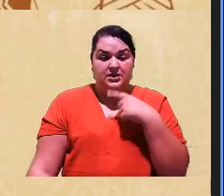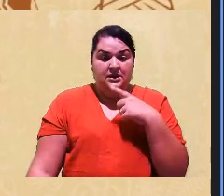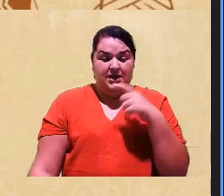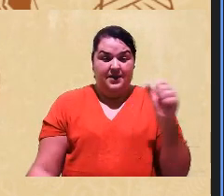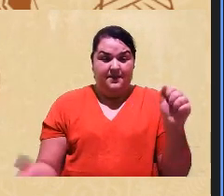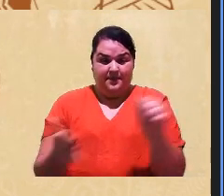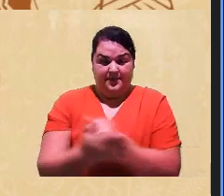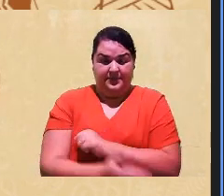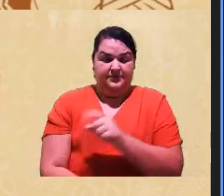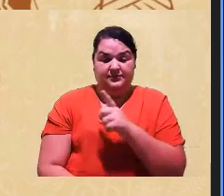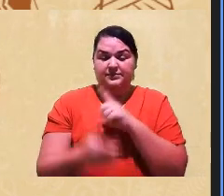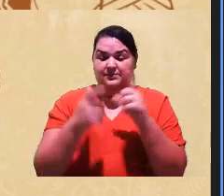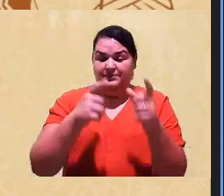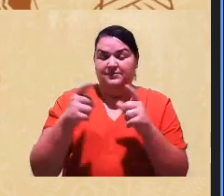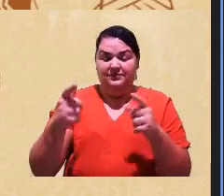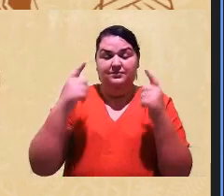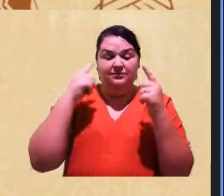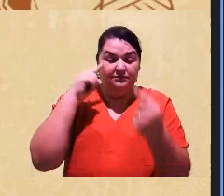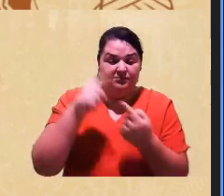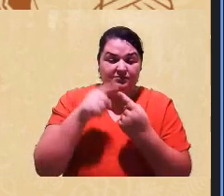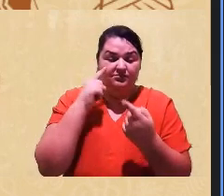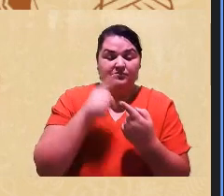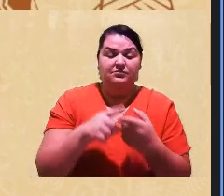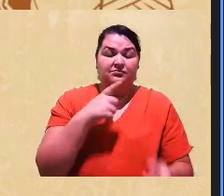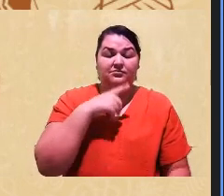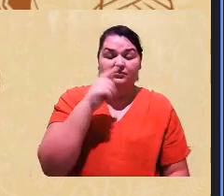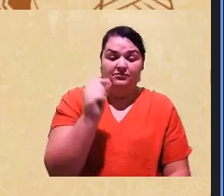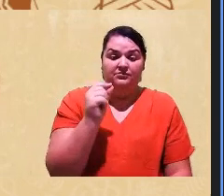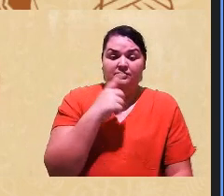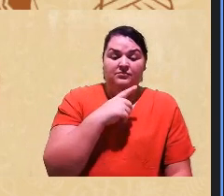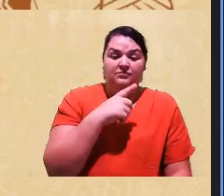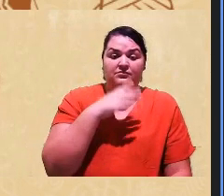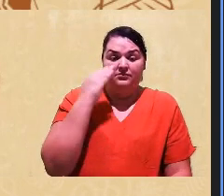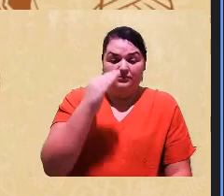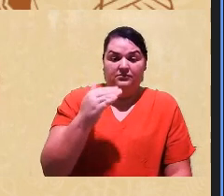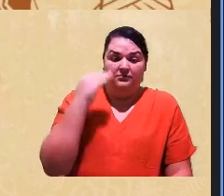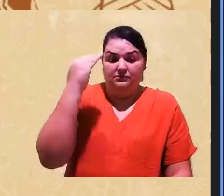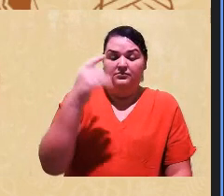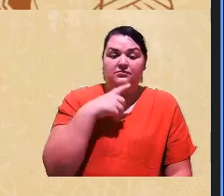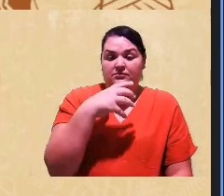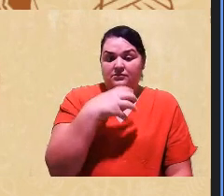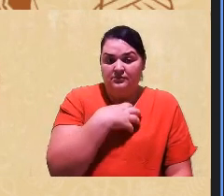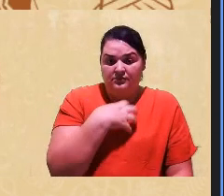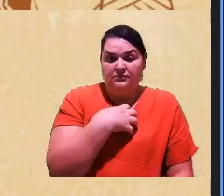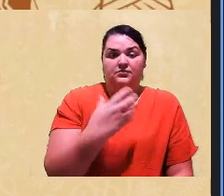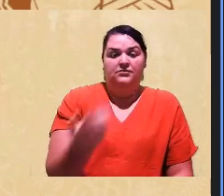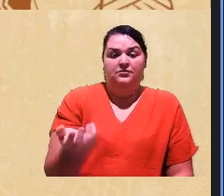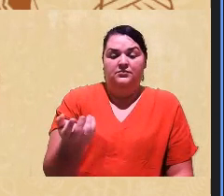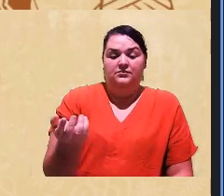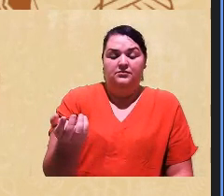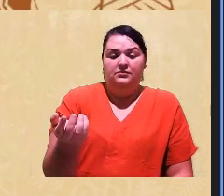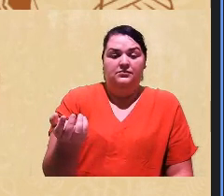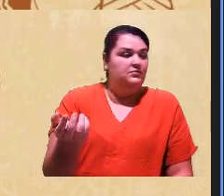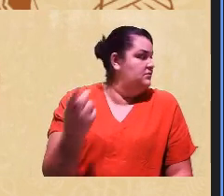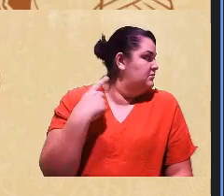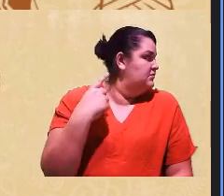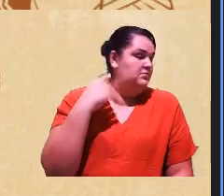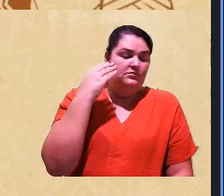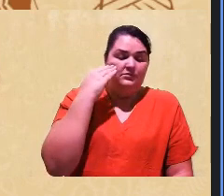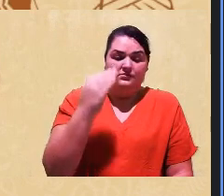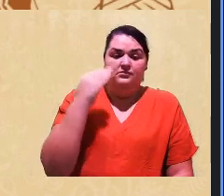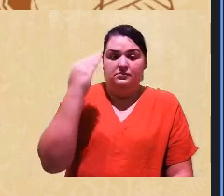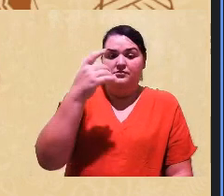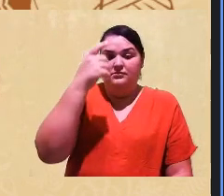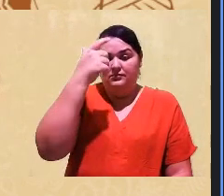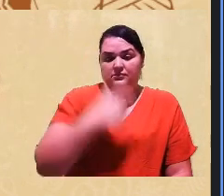subjetividade eu vou destituir esse ser e destituindo esse ser eu vou